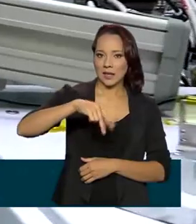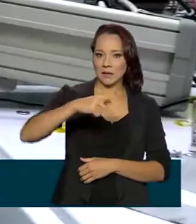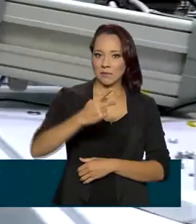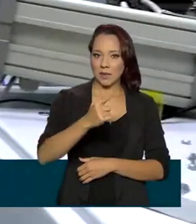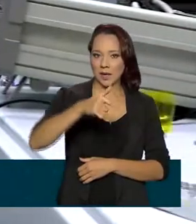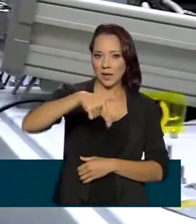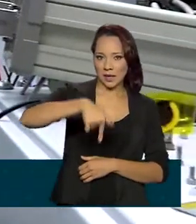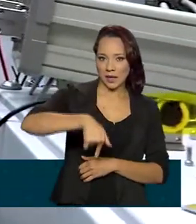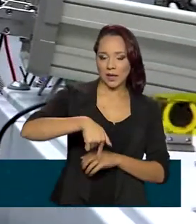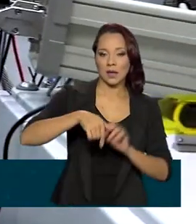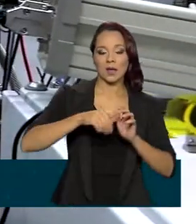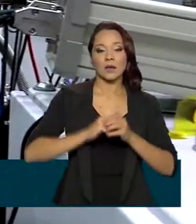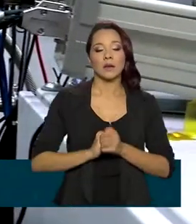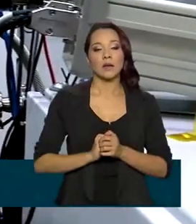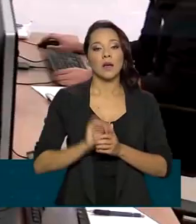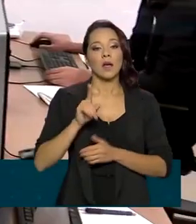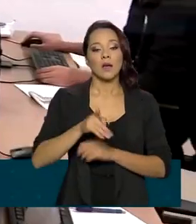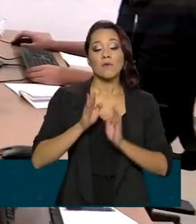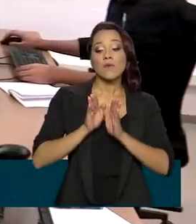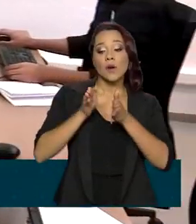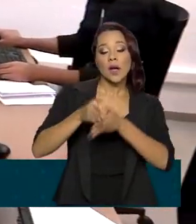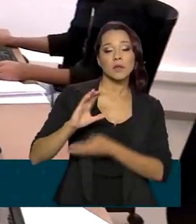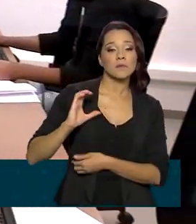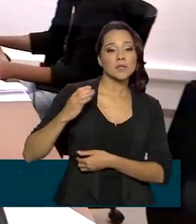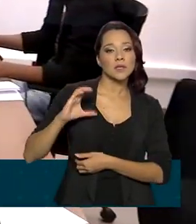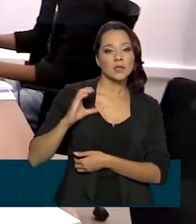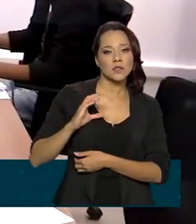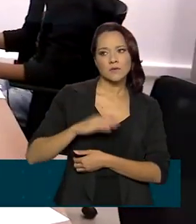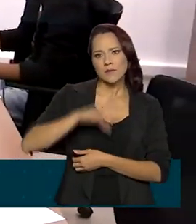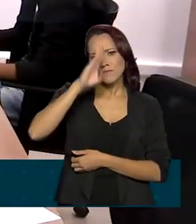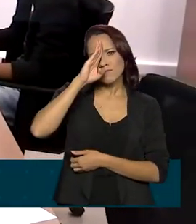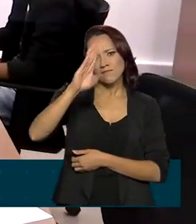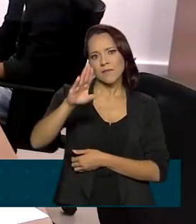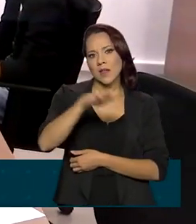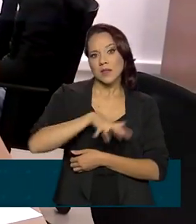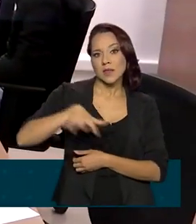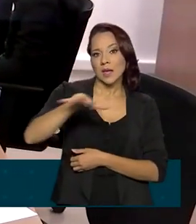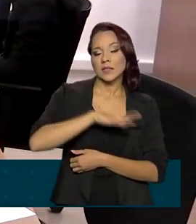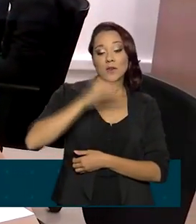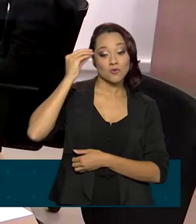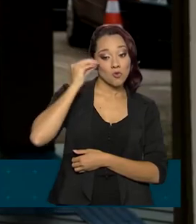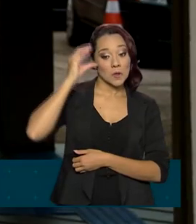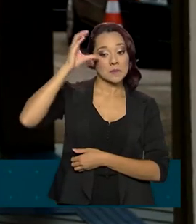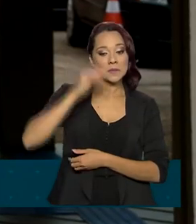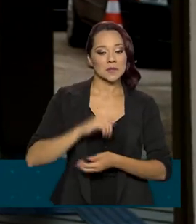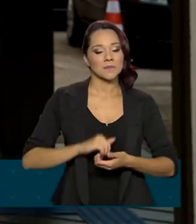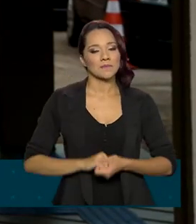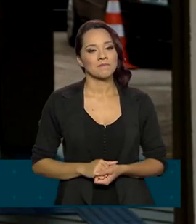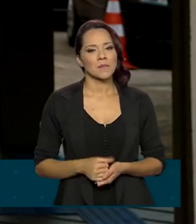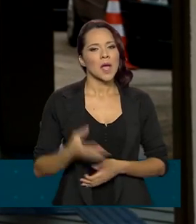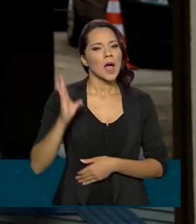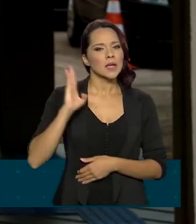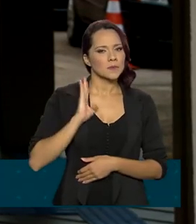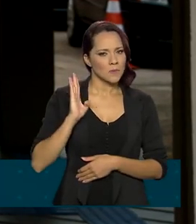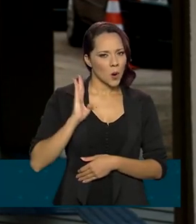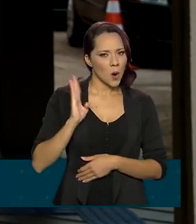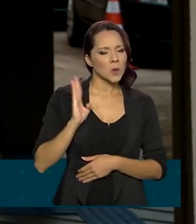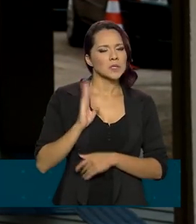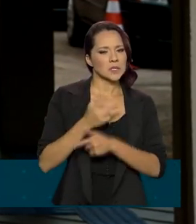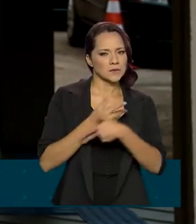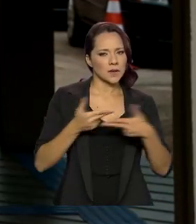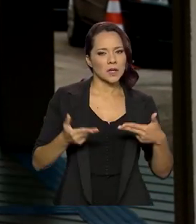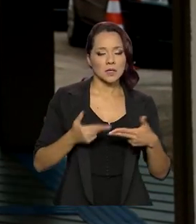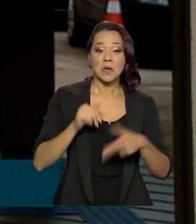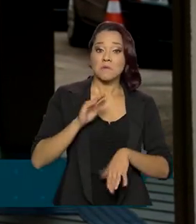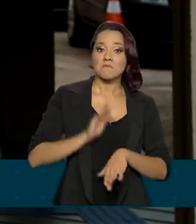Científico e Tecnológico é voltada para cientistas que se destacam em suas áreas do conhecimento. As bolsas de produtividade são